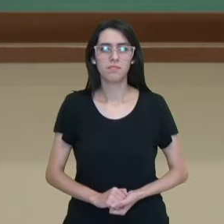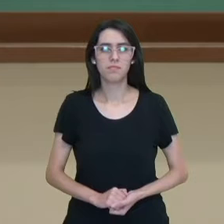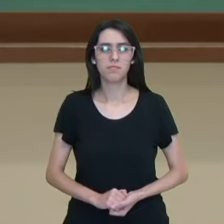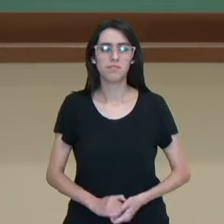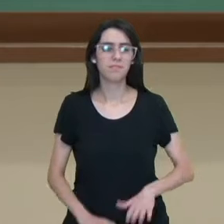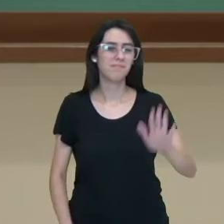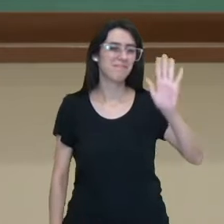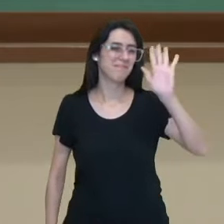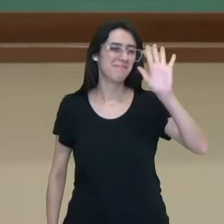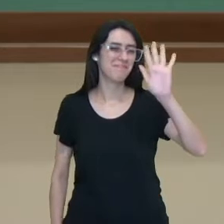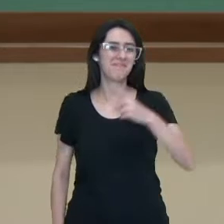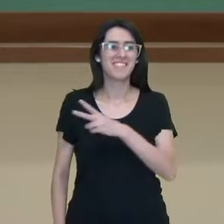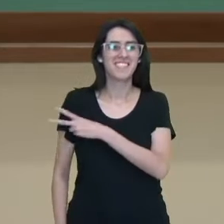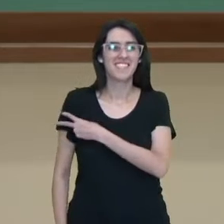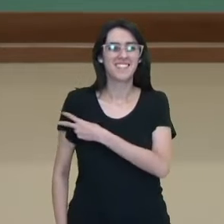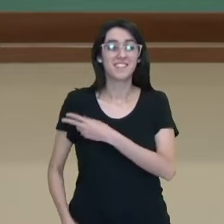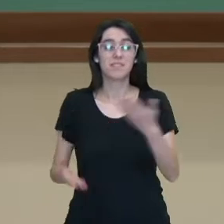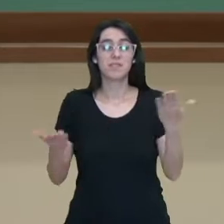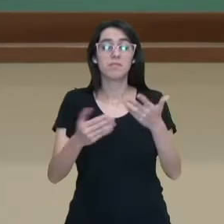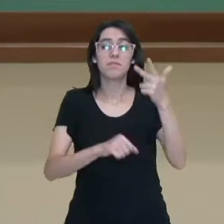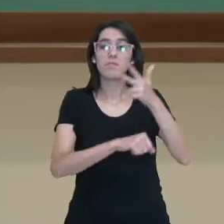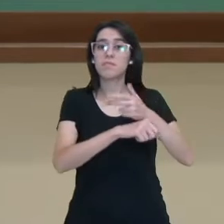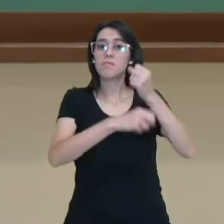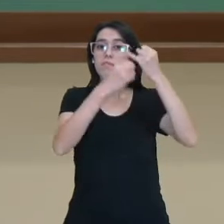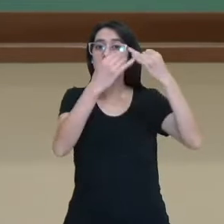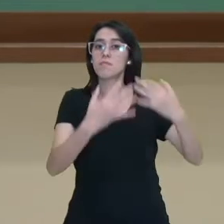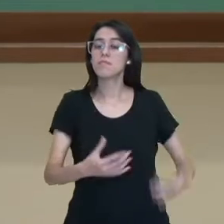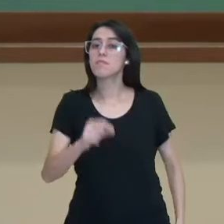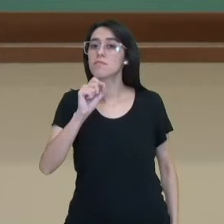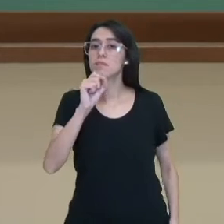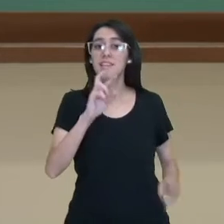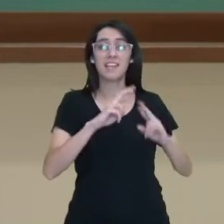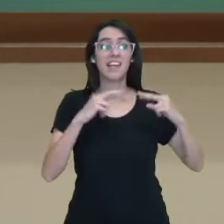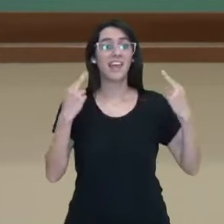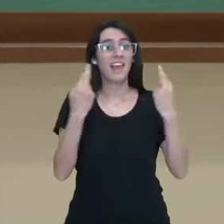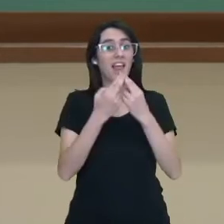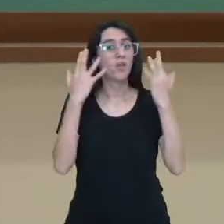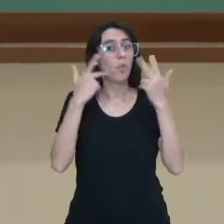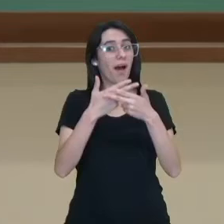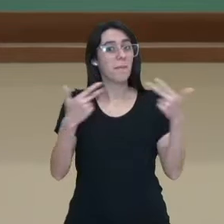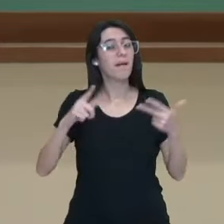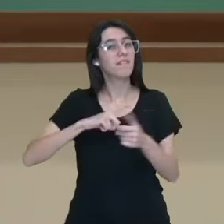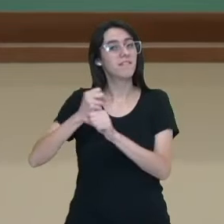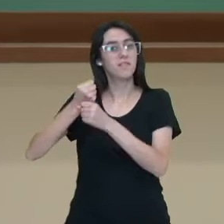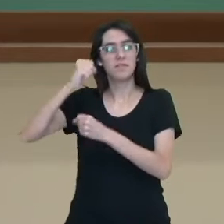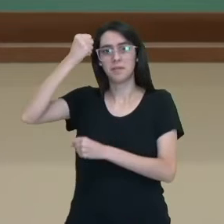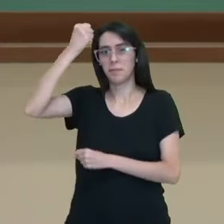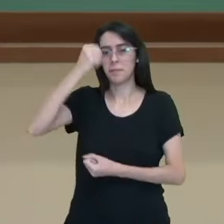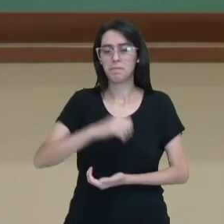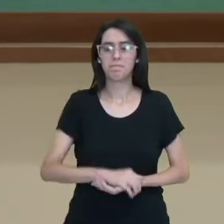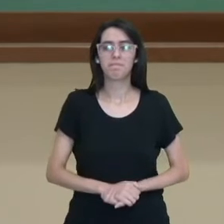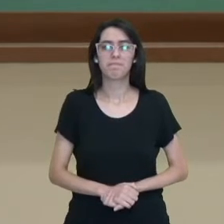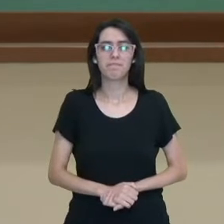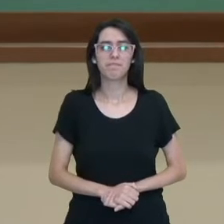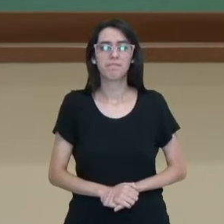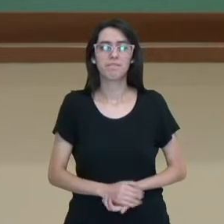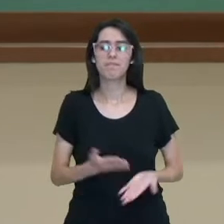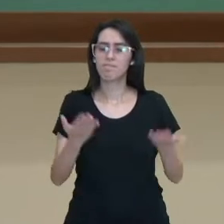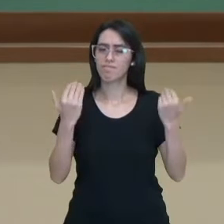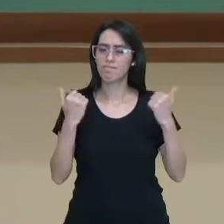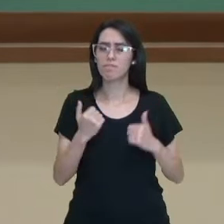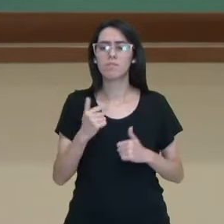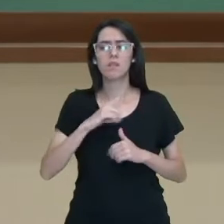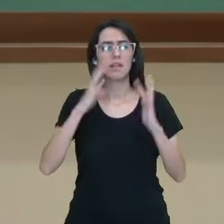Olá estudantes da segunda série, nesse vídeo vamos falar sobre o reino animalia, os vertebrados. Então vamos lá, os